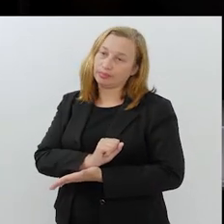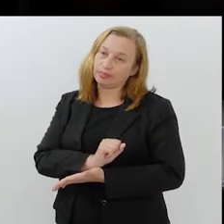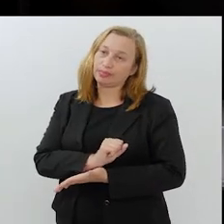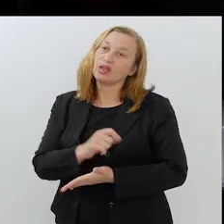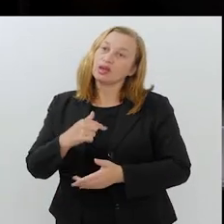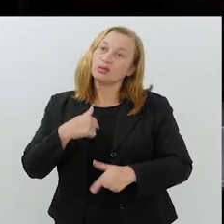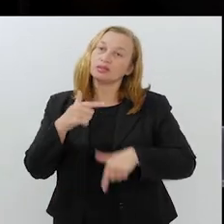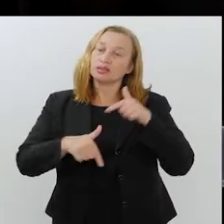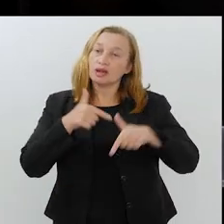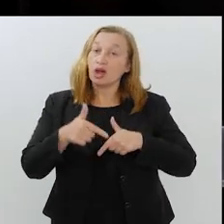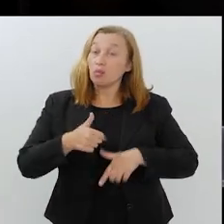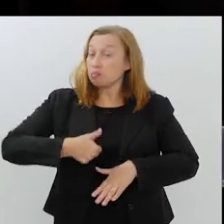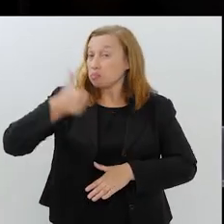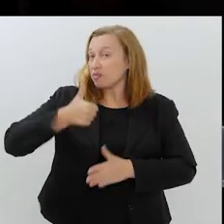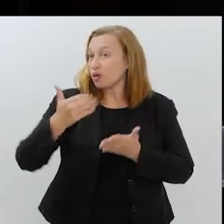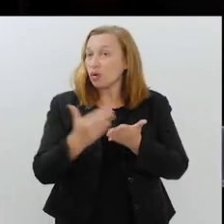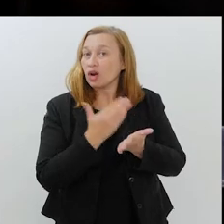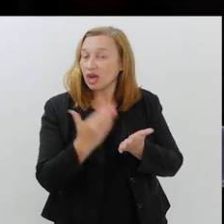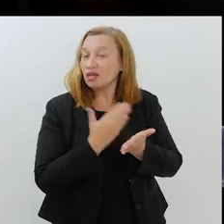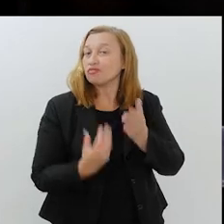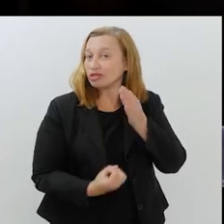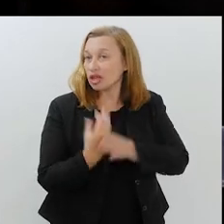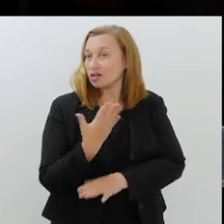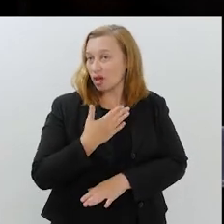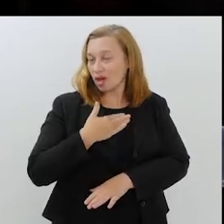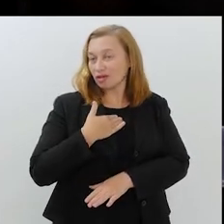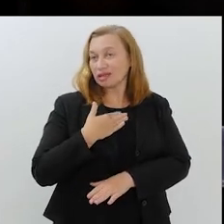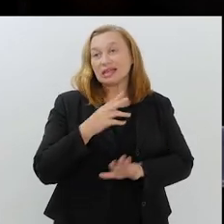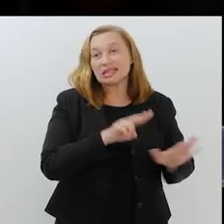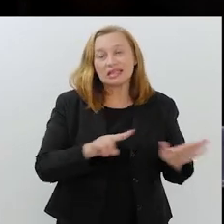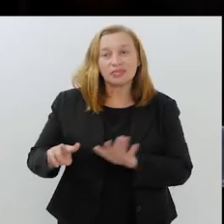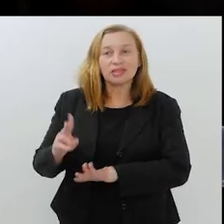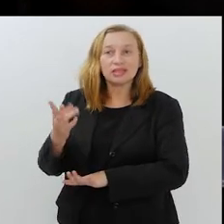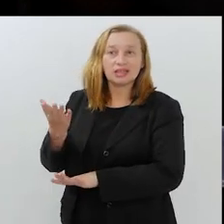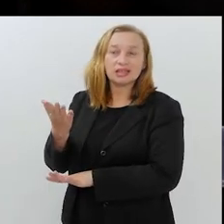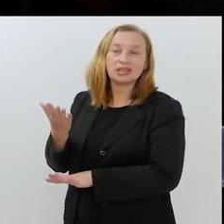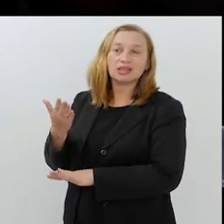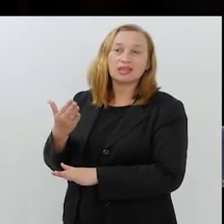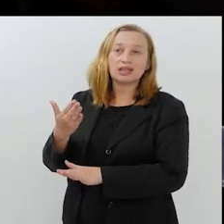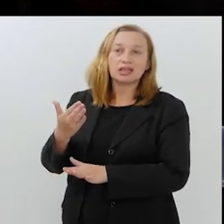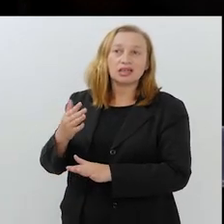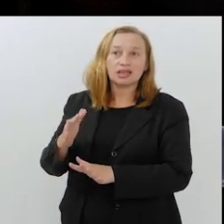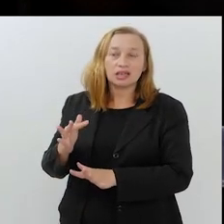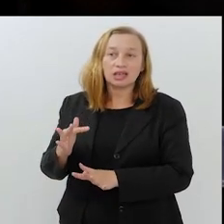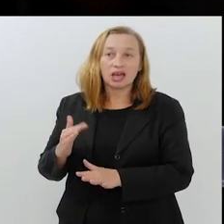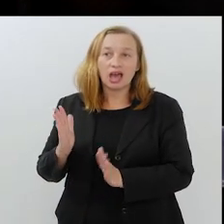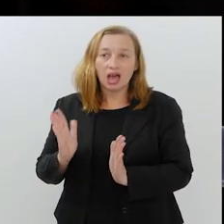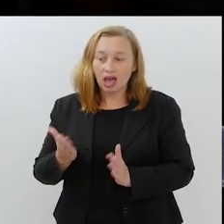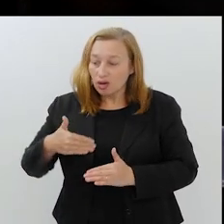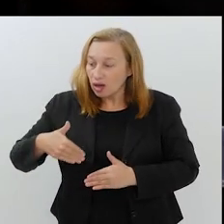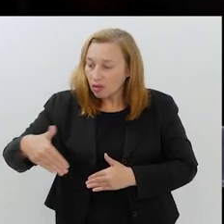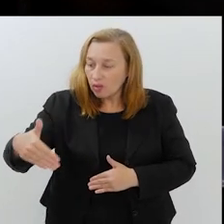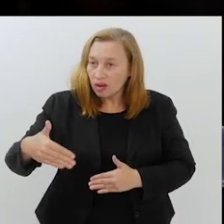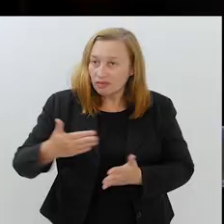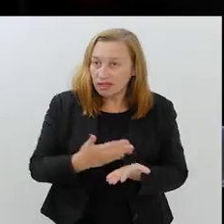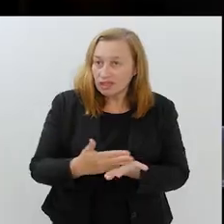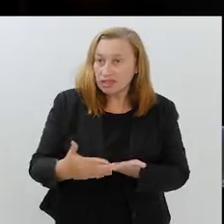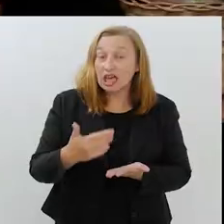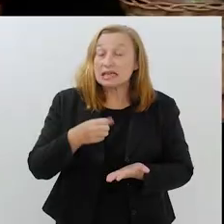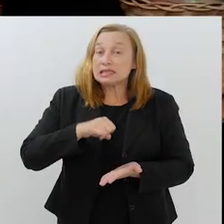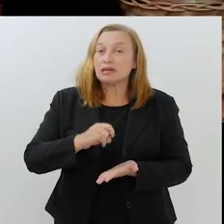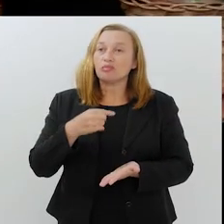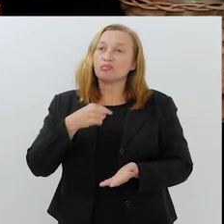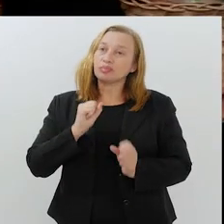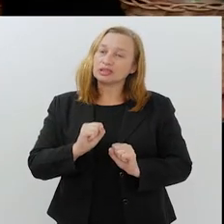Inclusive, estou agora lançando o meu primeiro livro. Semana que vem está saindo. Então, acho que se eu